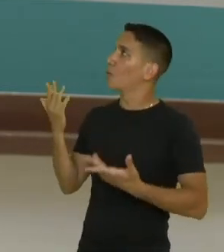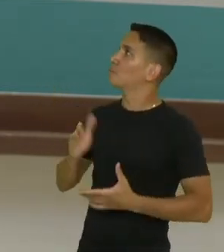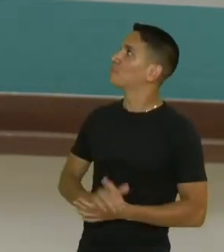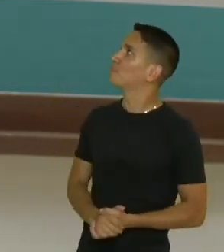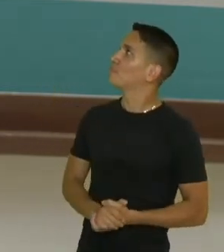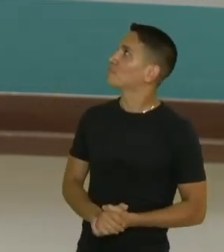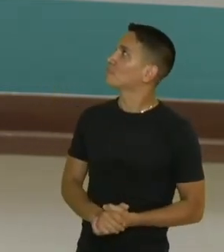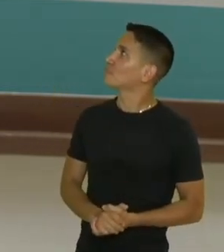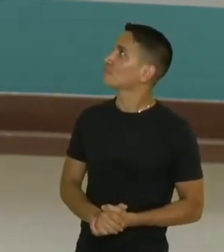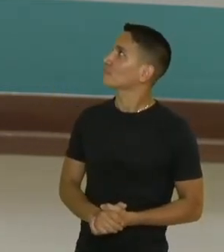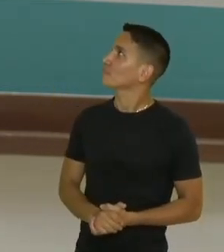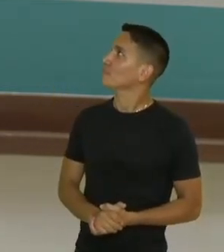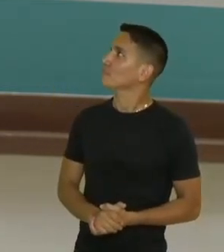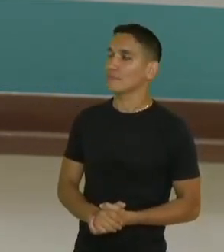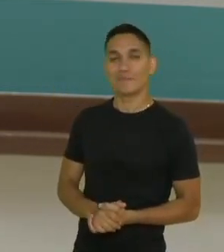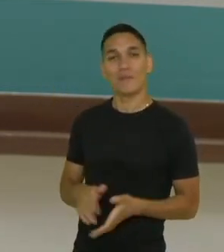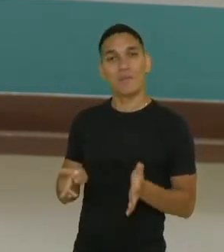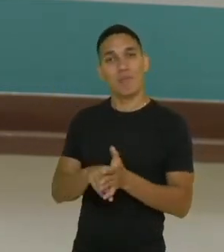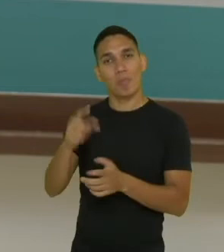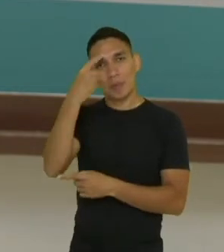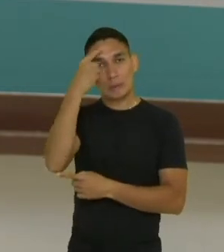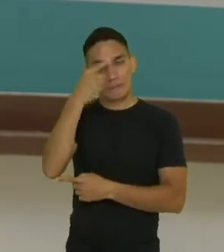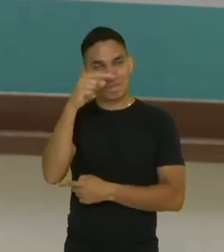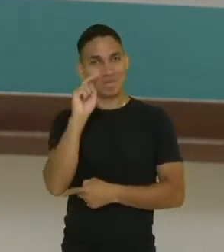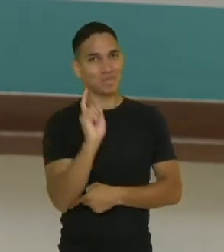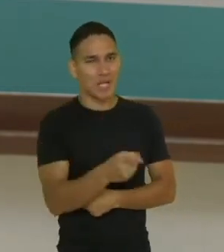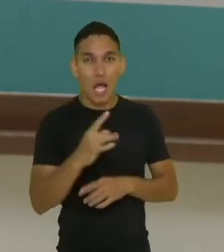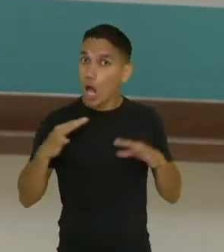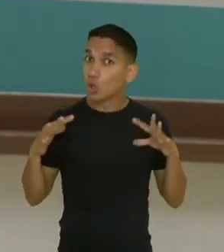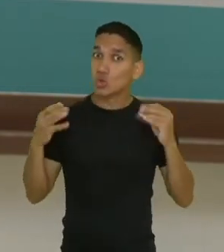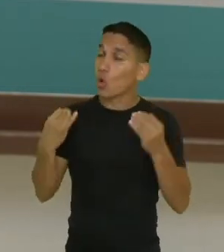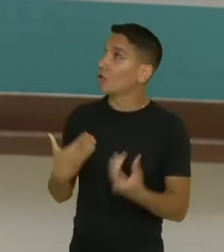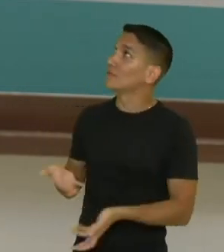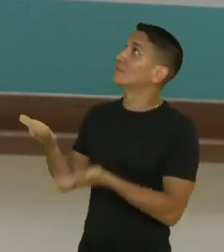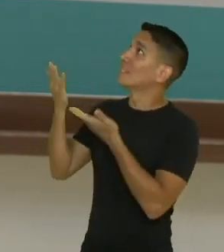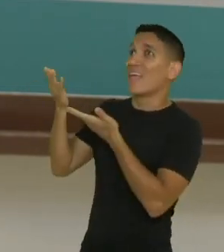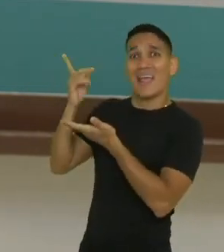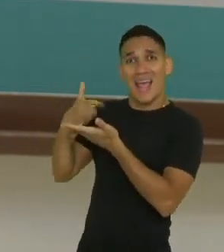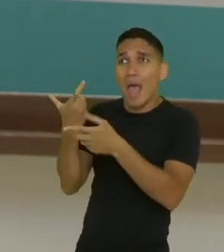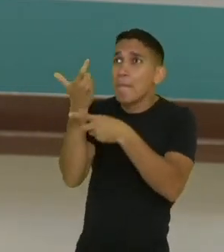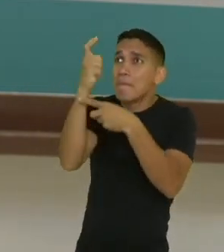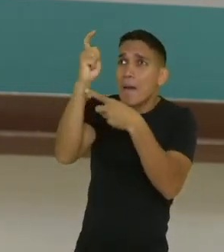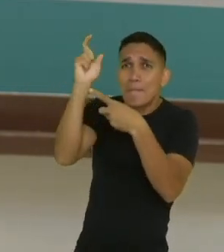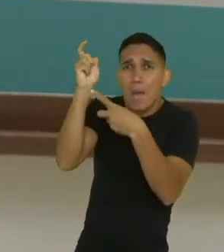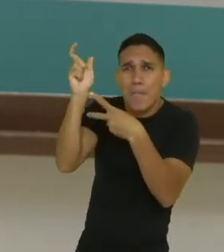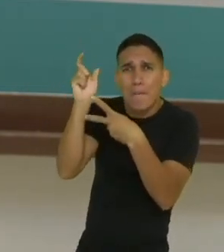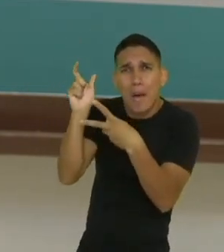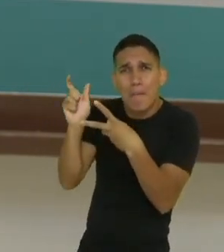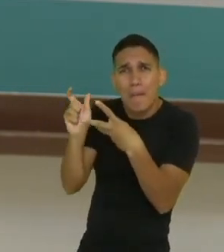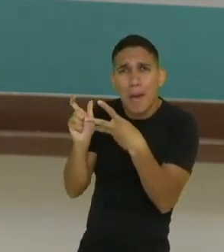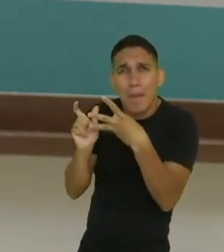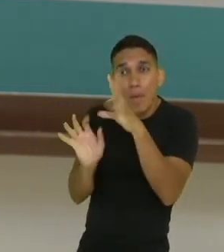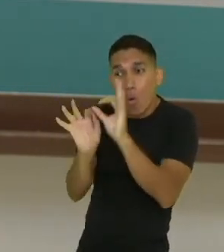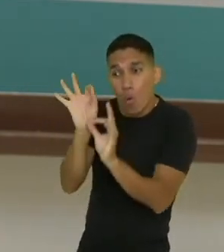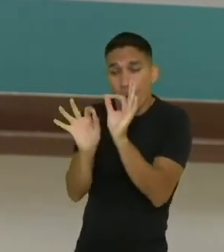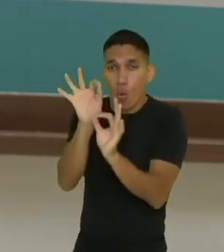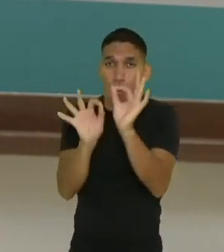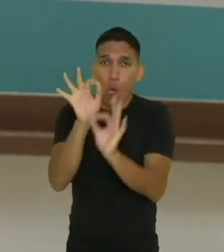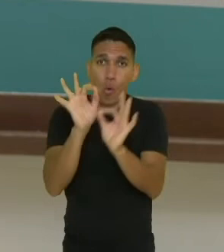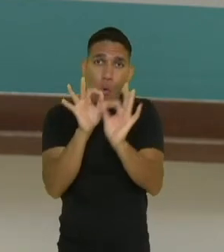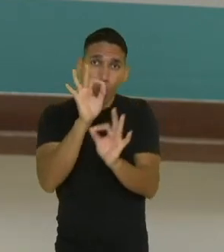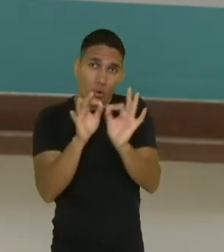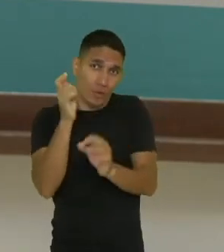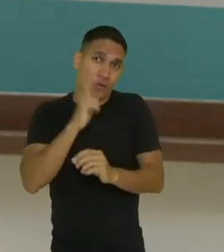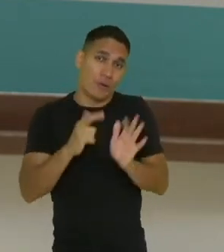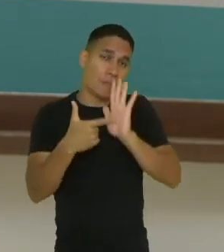organizada a imagem do Harry Potter. Todo ele, inteirinho, são palavras organizadas de modo